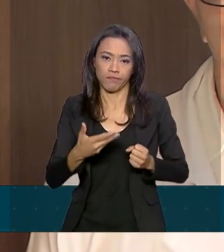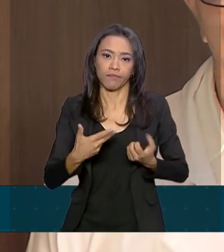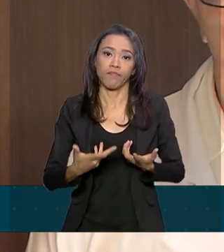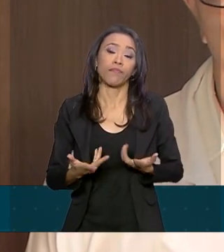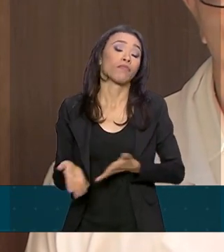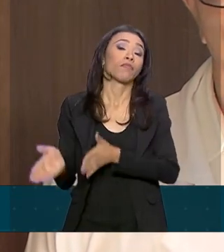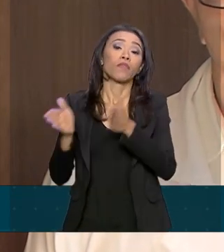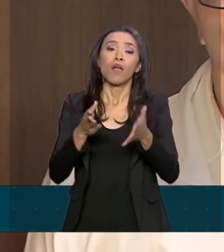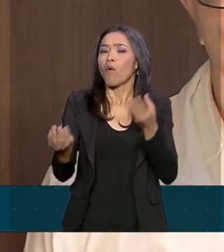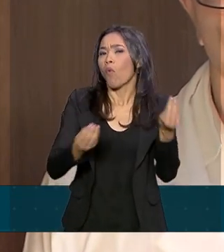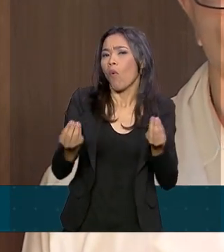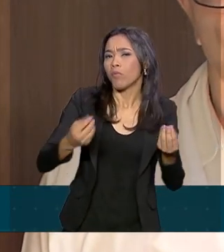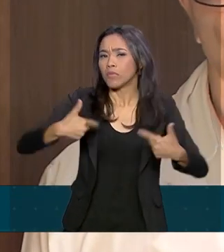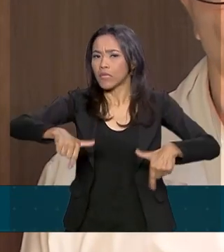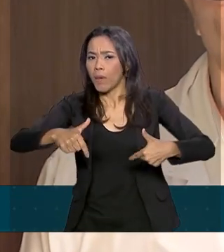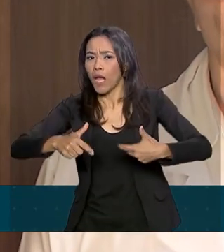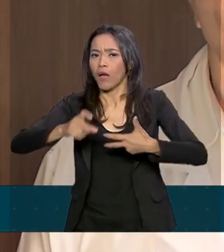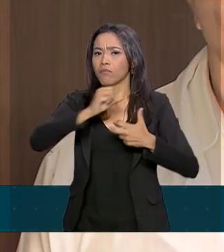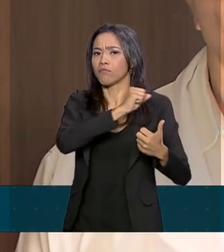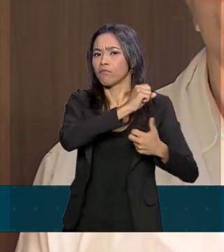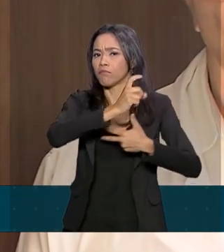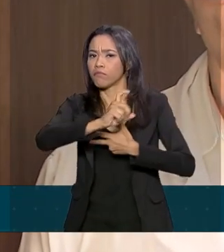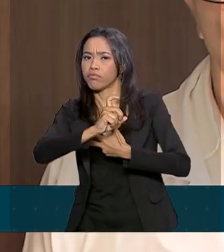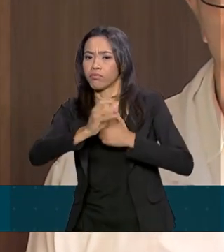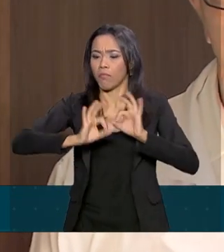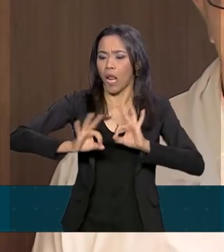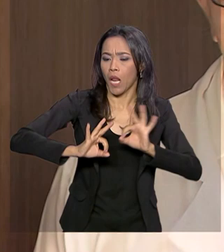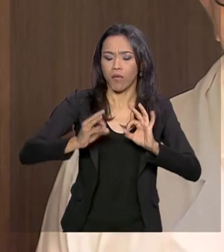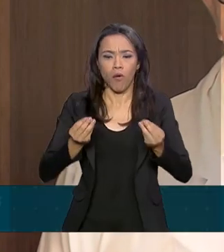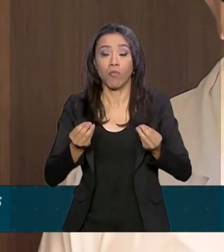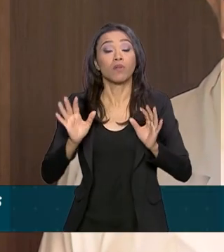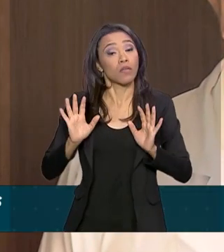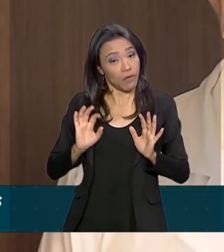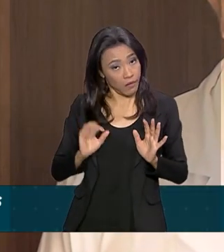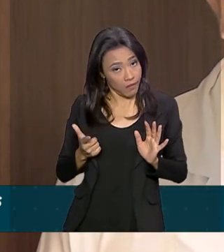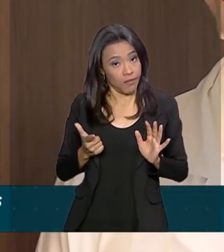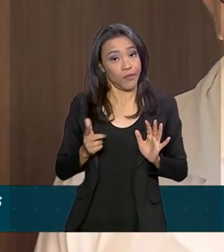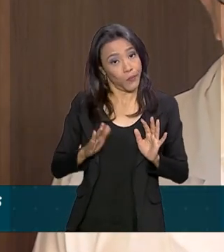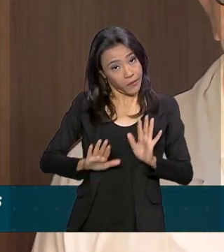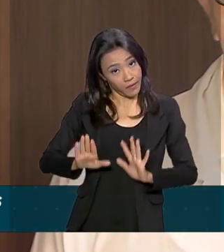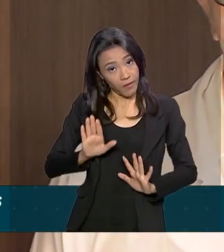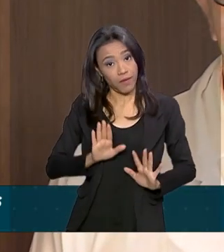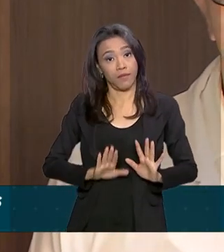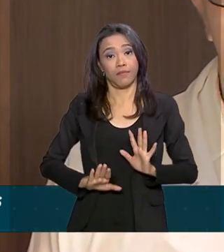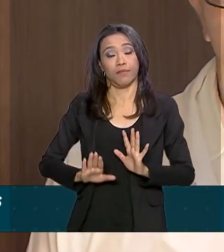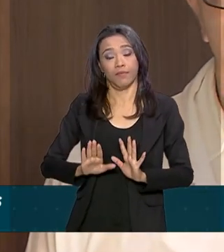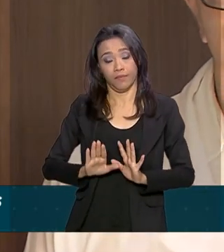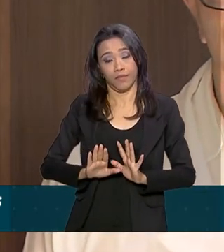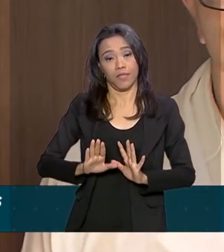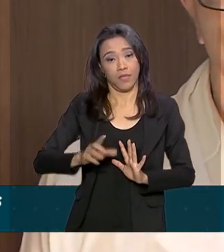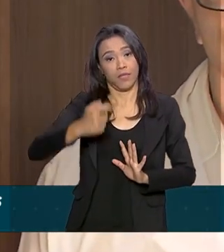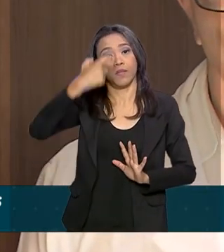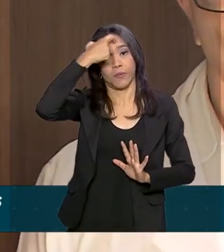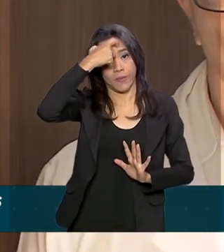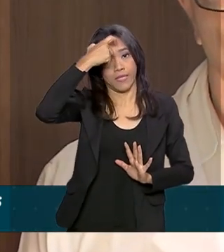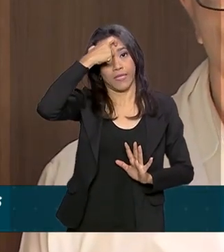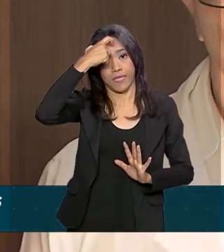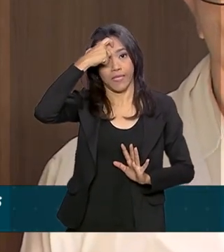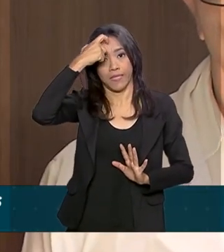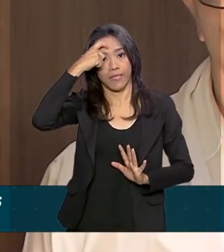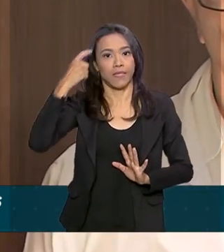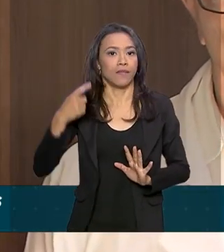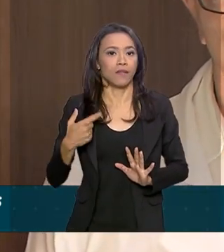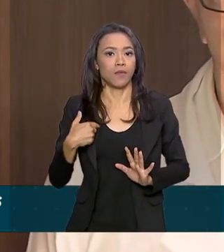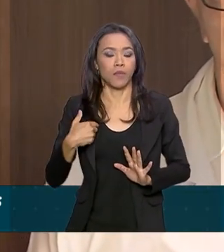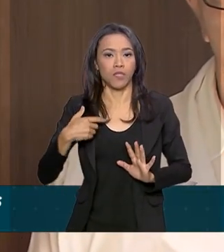exercer o poder executivo, com todo o cuidado, com a consciência de que não pode haver excesso,